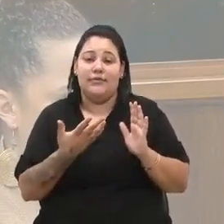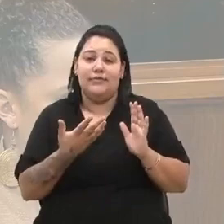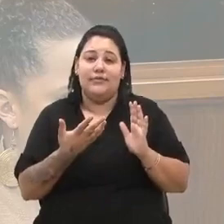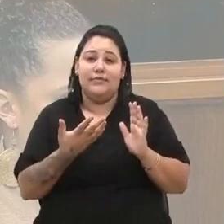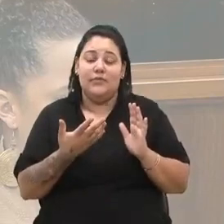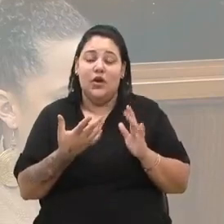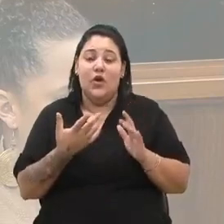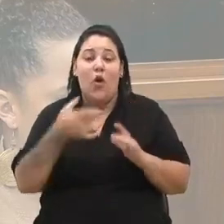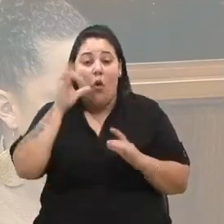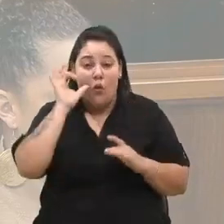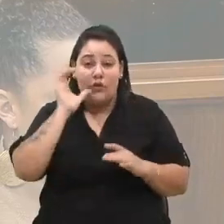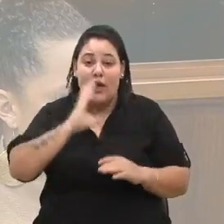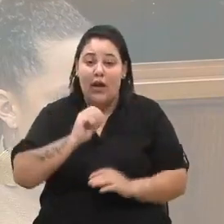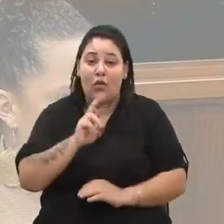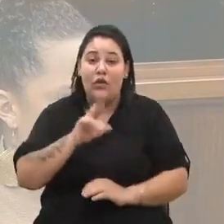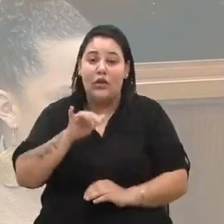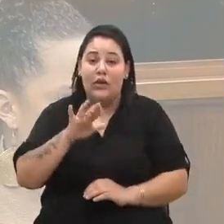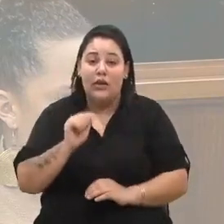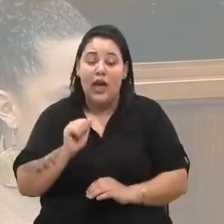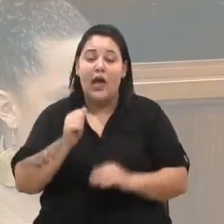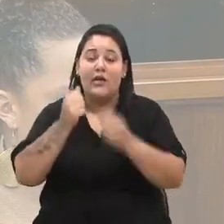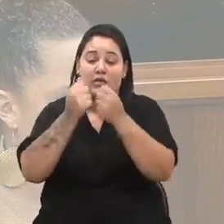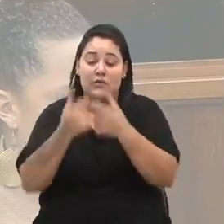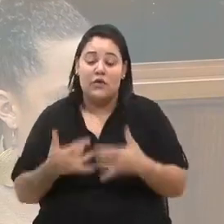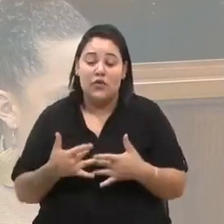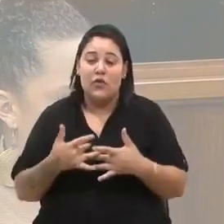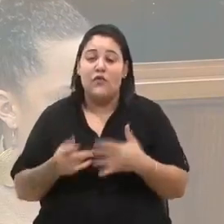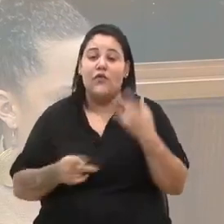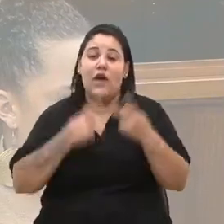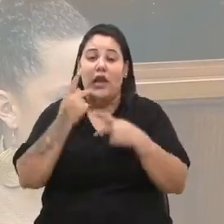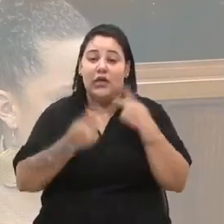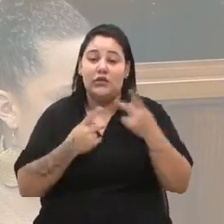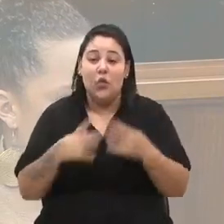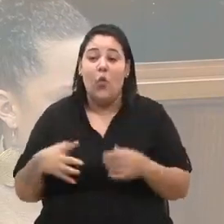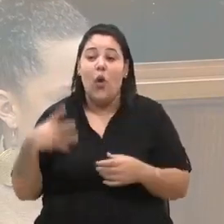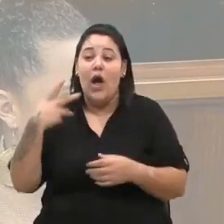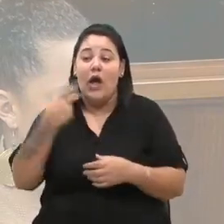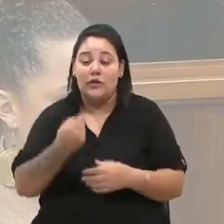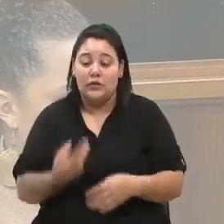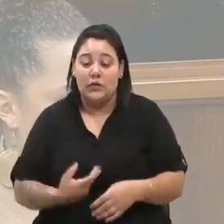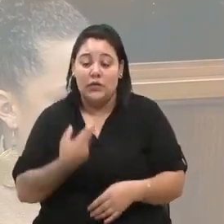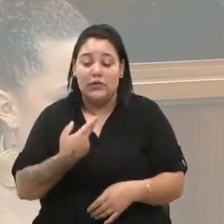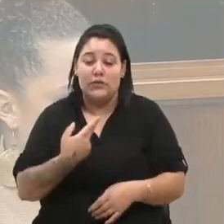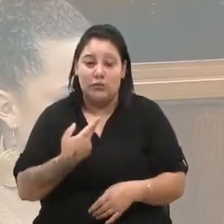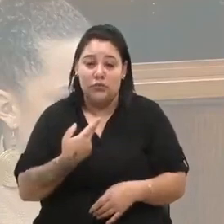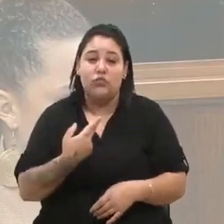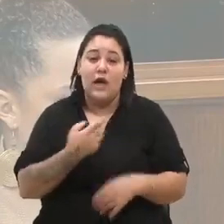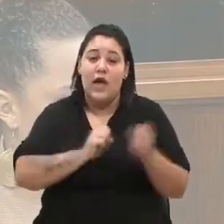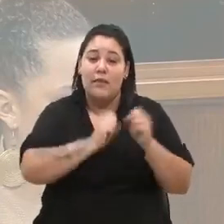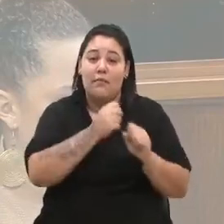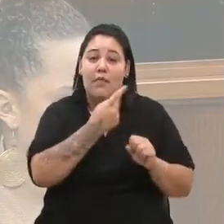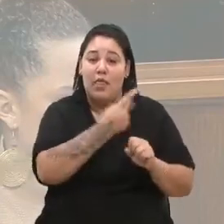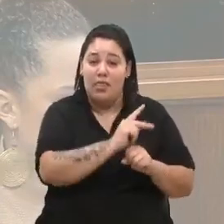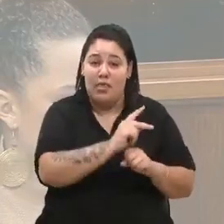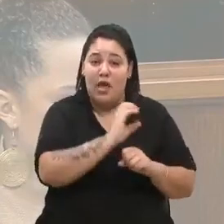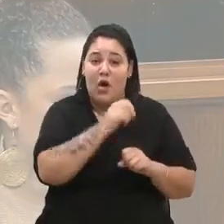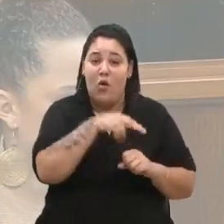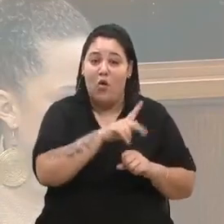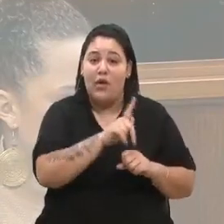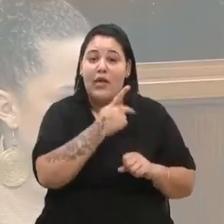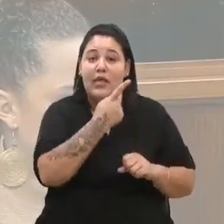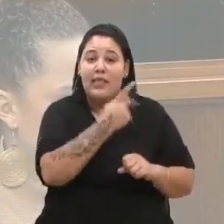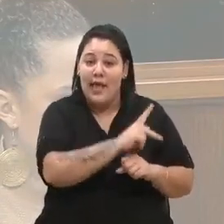da vereadora Corina, citando quantas castrações a sua ONG faz, diariamente,